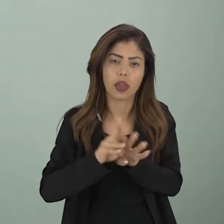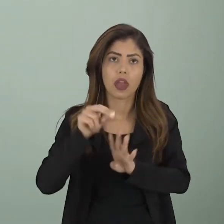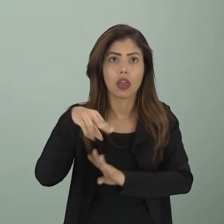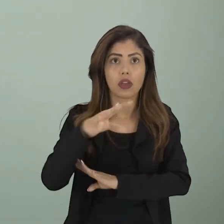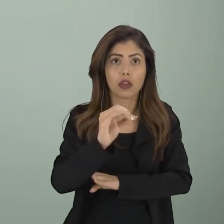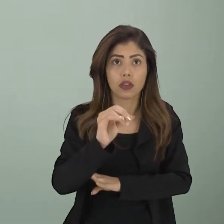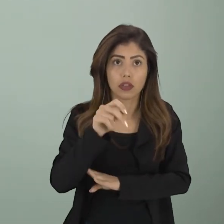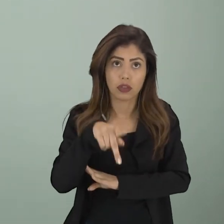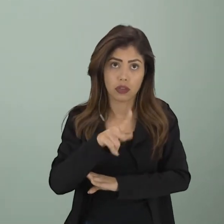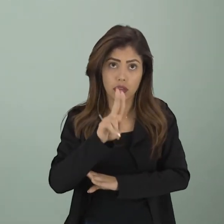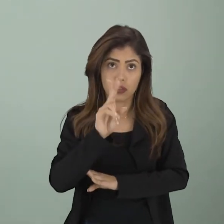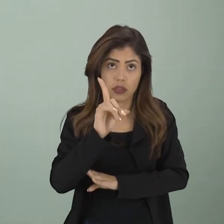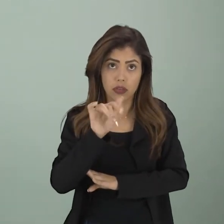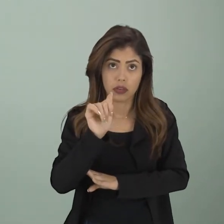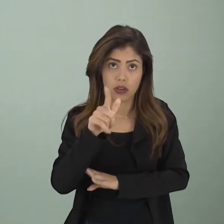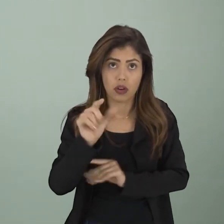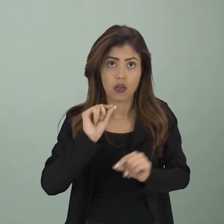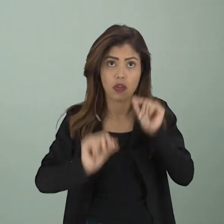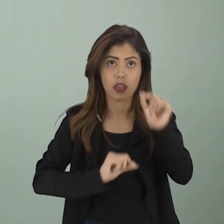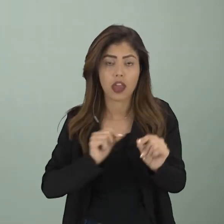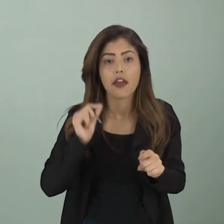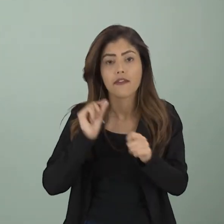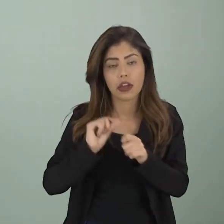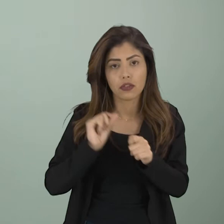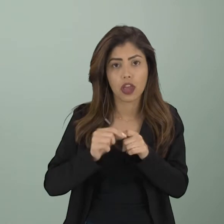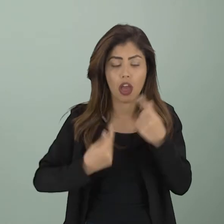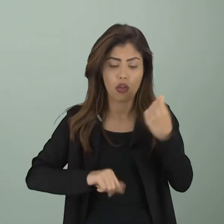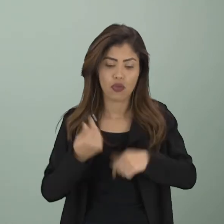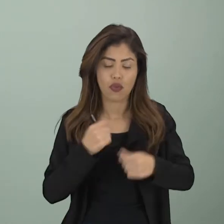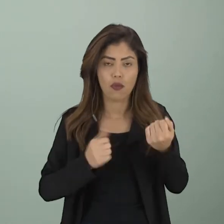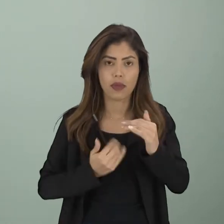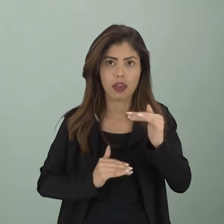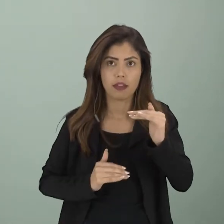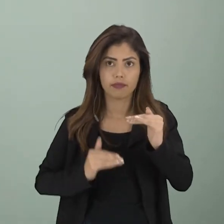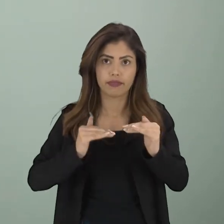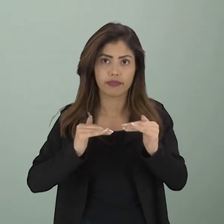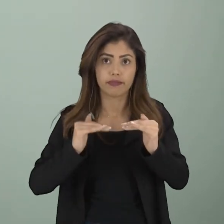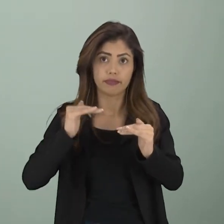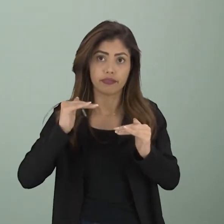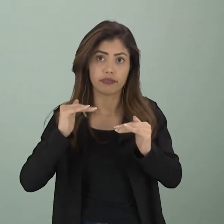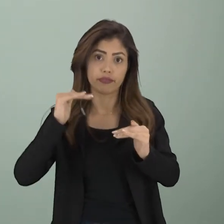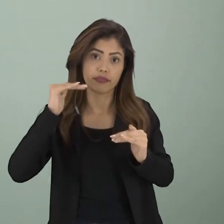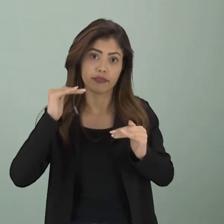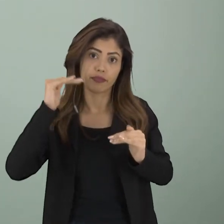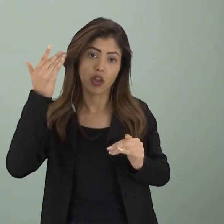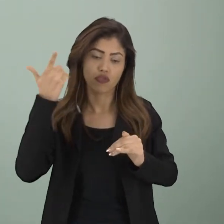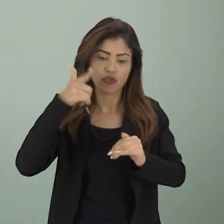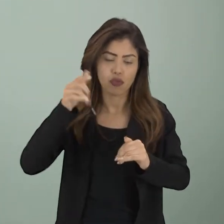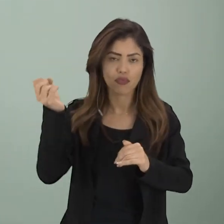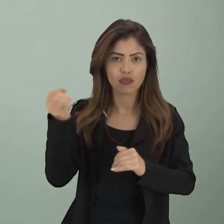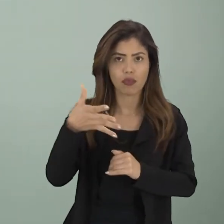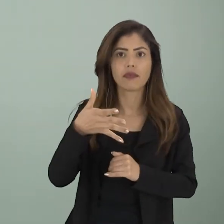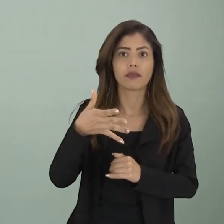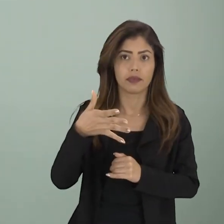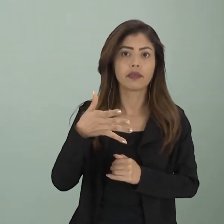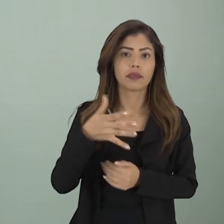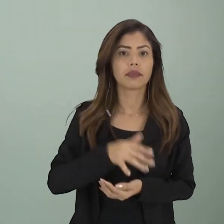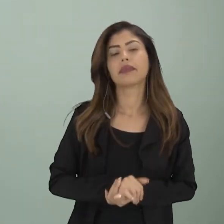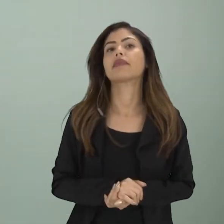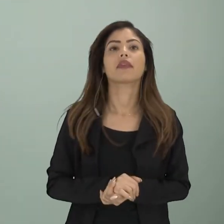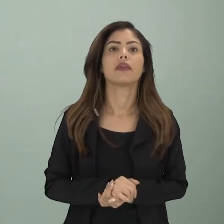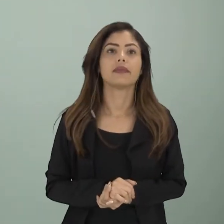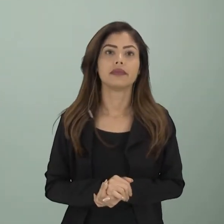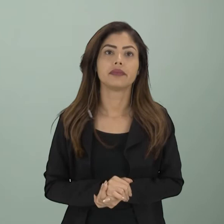é empregado nesse contexto que faz com que a economia devagarzinho, ela vá se fortificando novamente. E